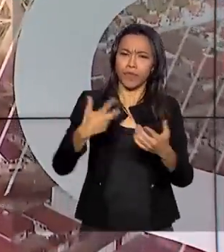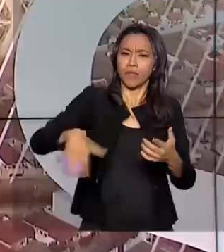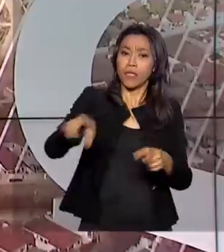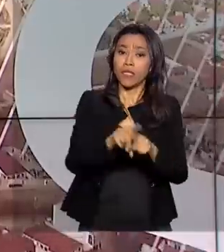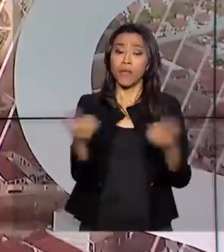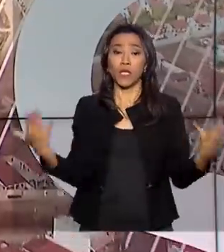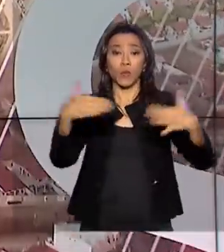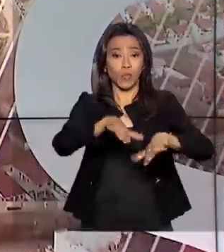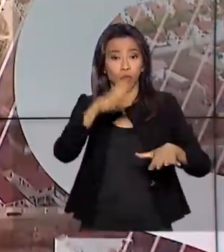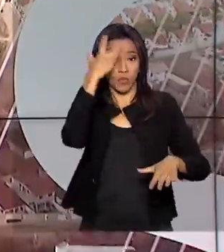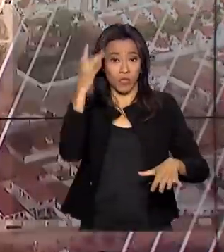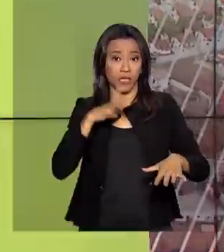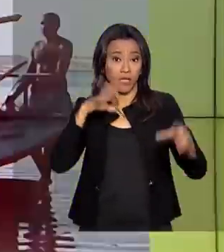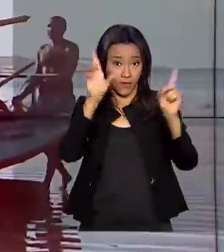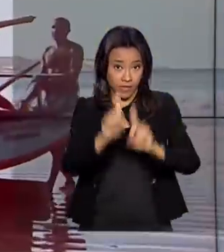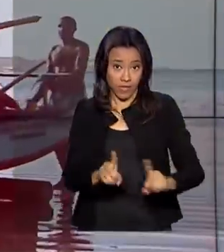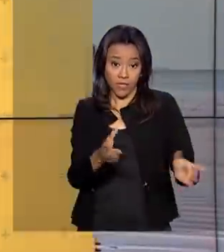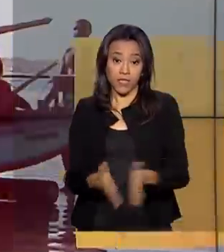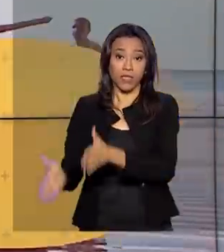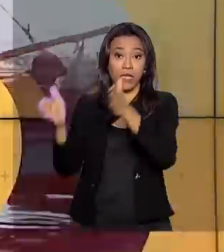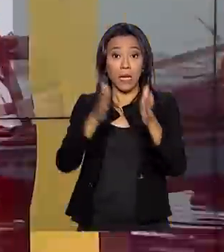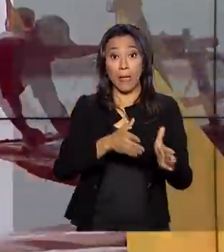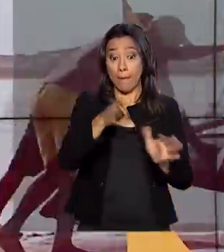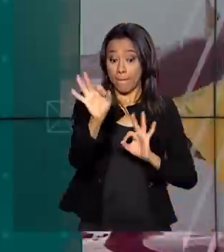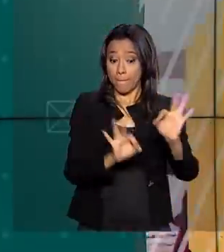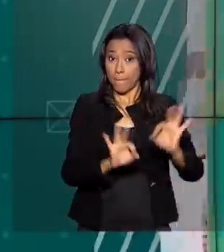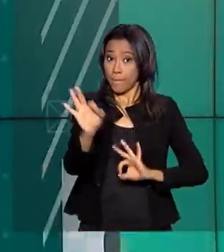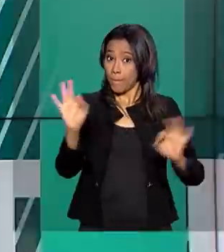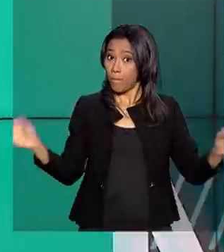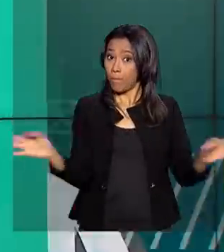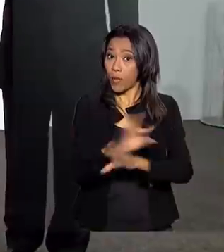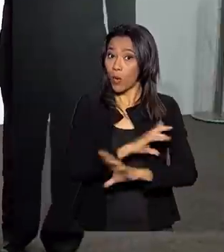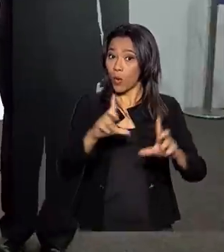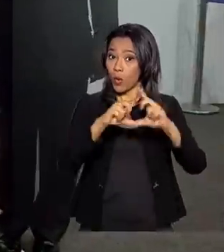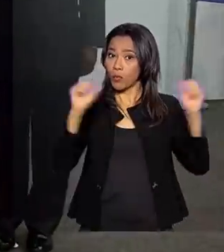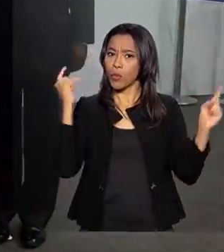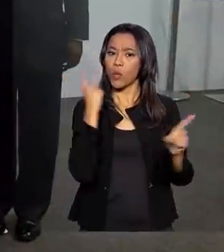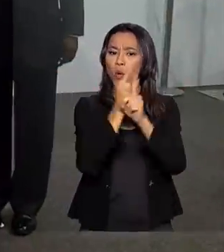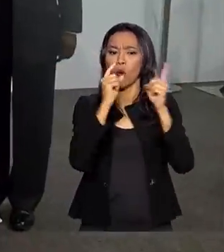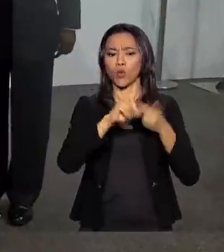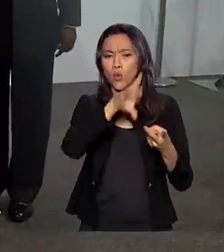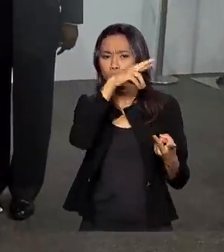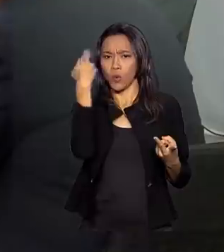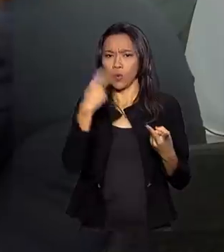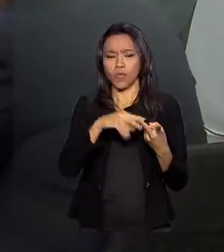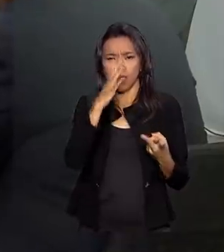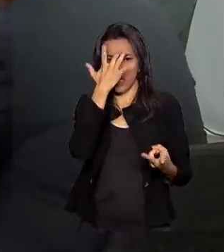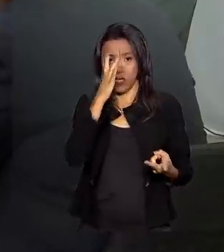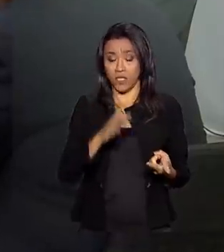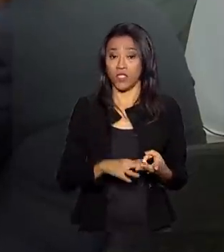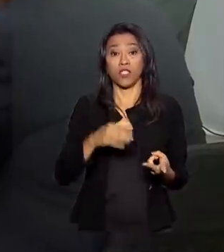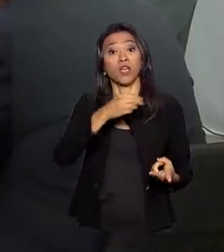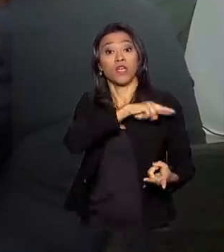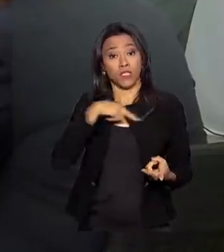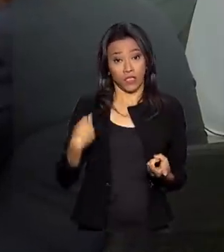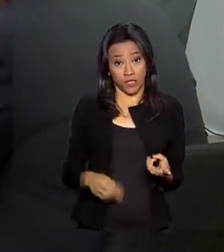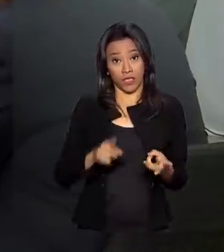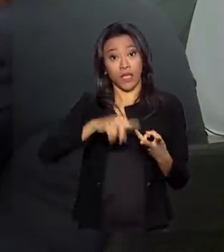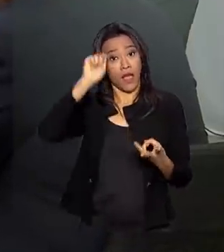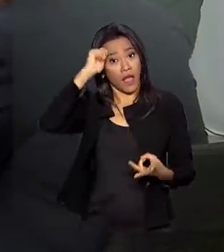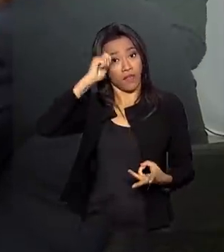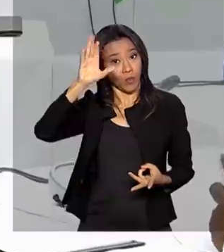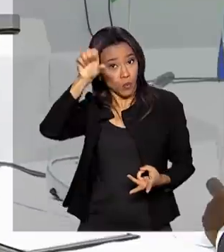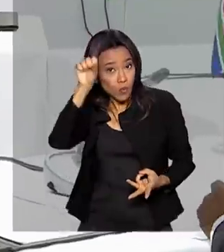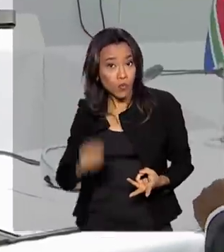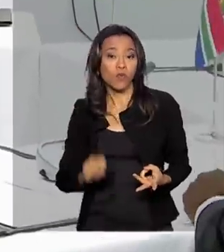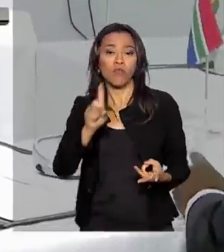Em Brasília, quase tudo pronto para a cúpula do BRICS. Brasil, Rússia, Índia, China e África do Sul devem fechar